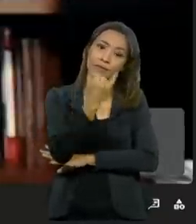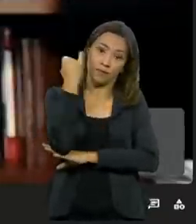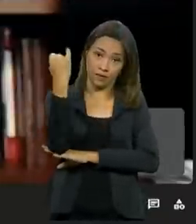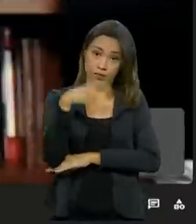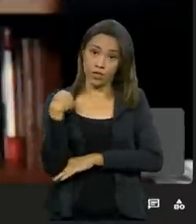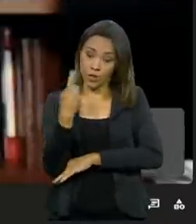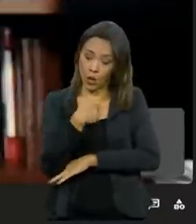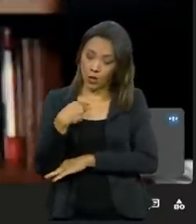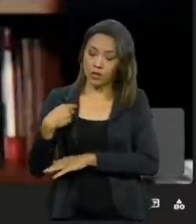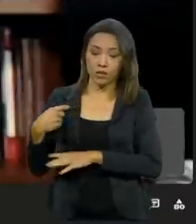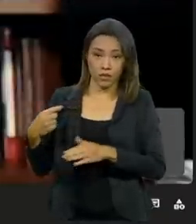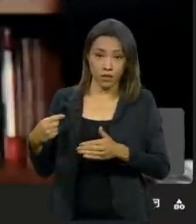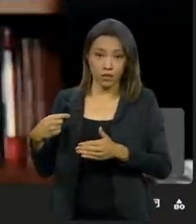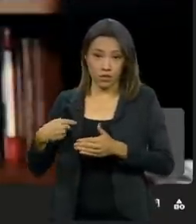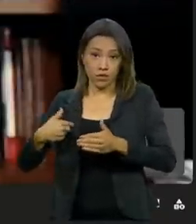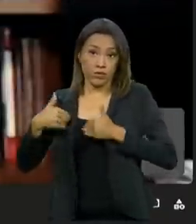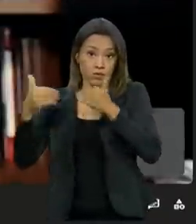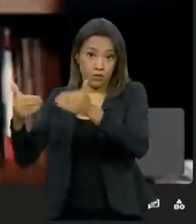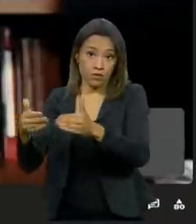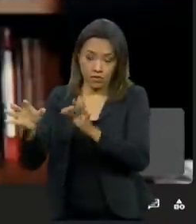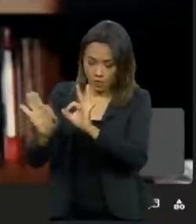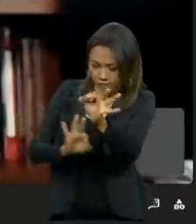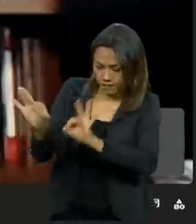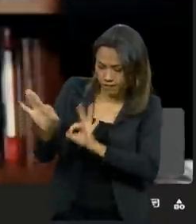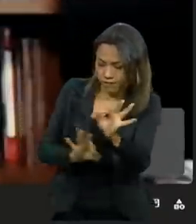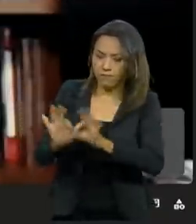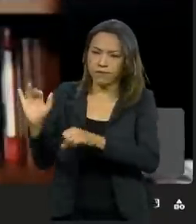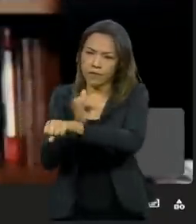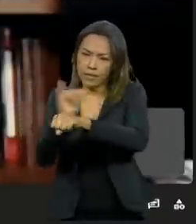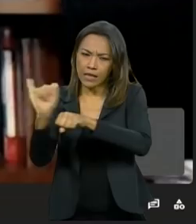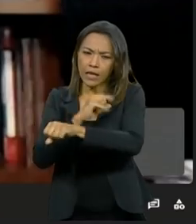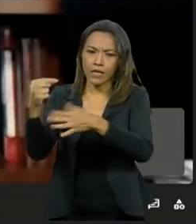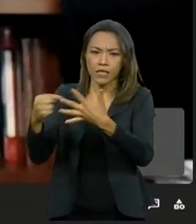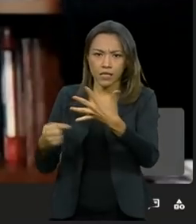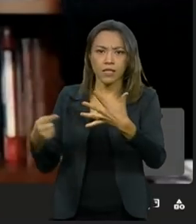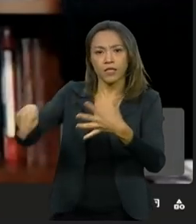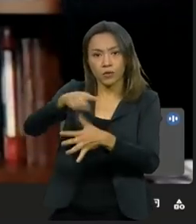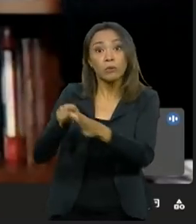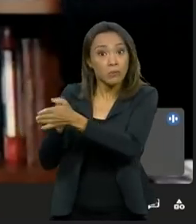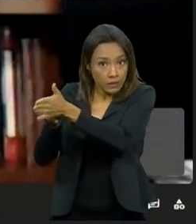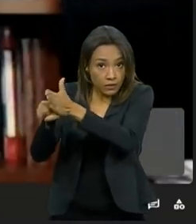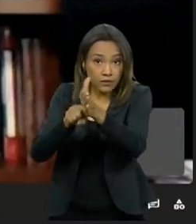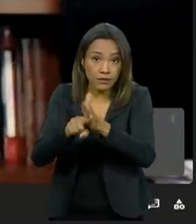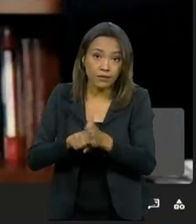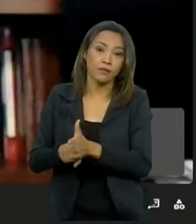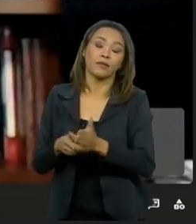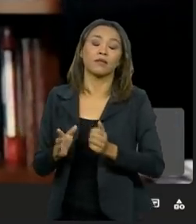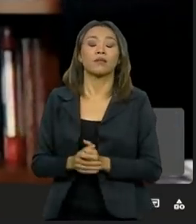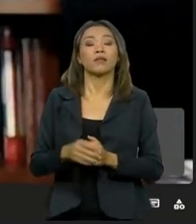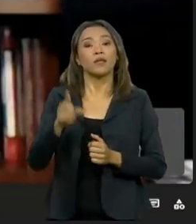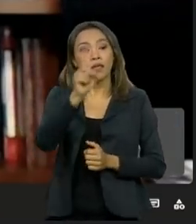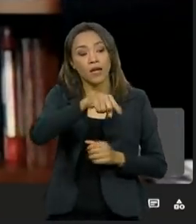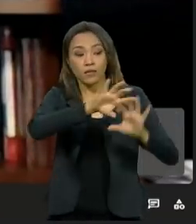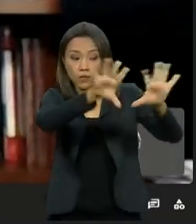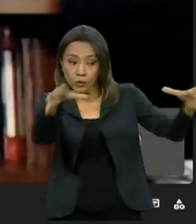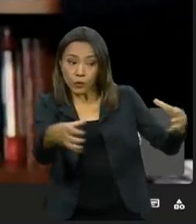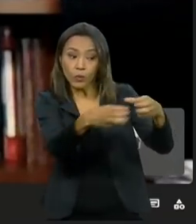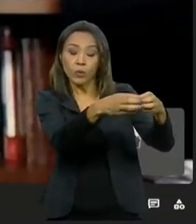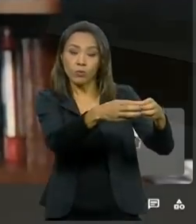estratégias de prevenção da Covid-19 nas gestantes e as coloca como um grupo